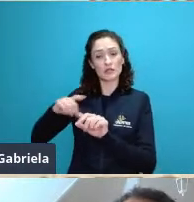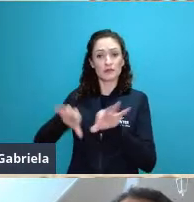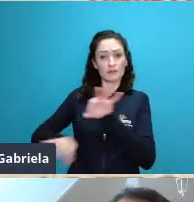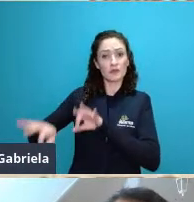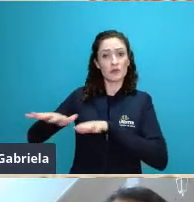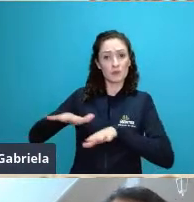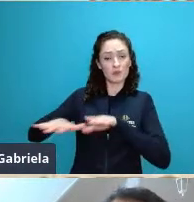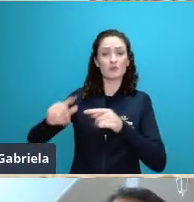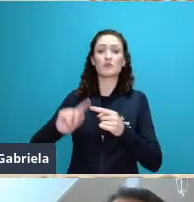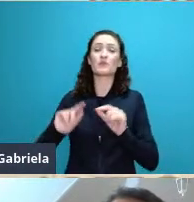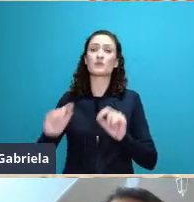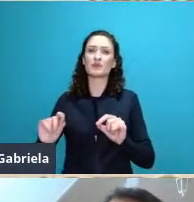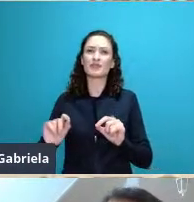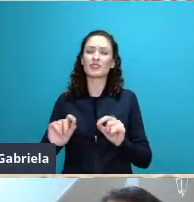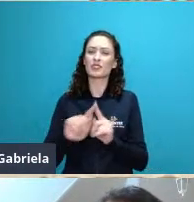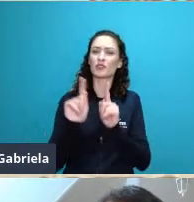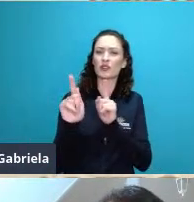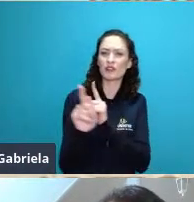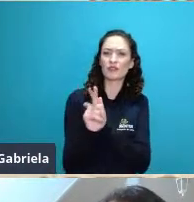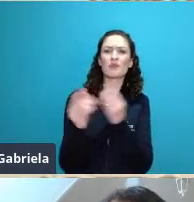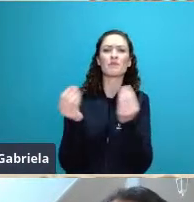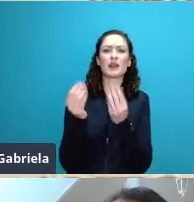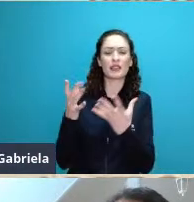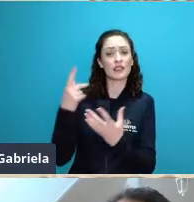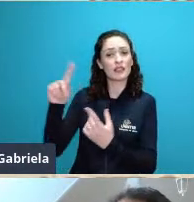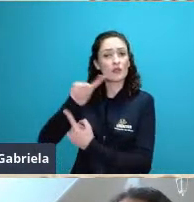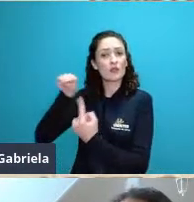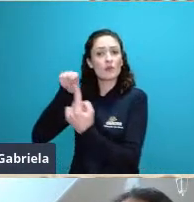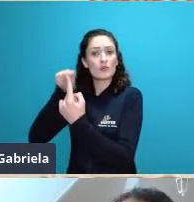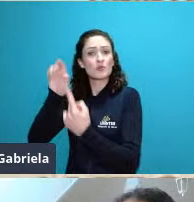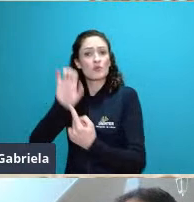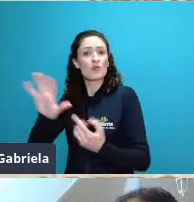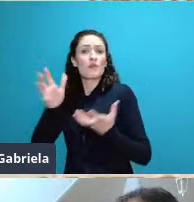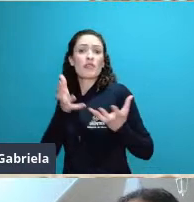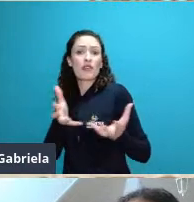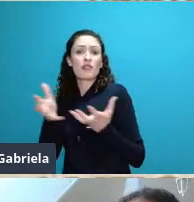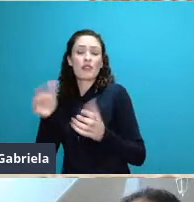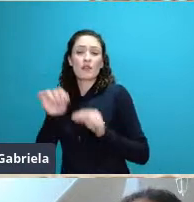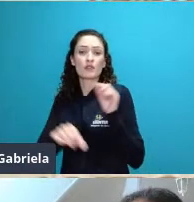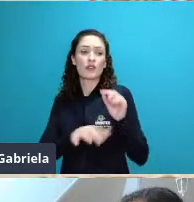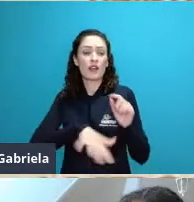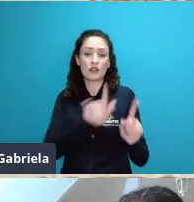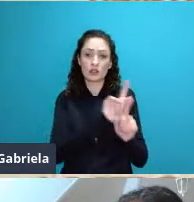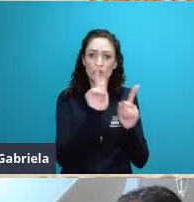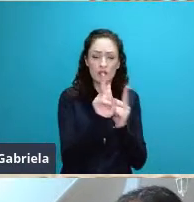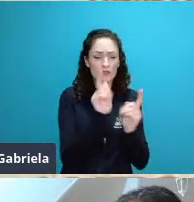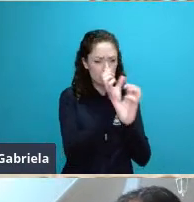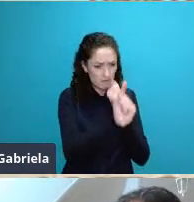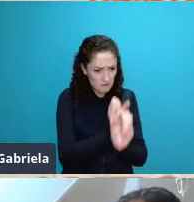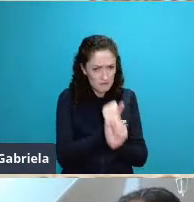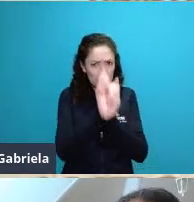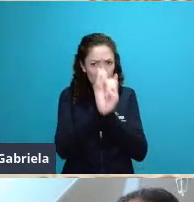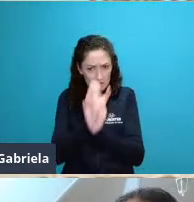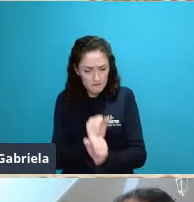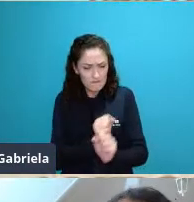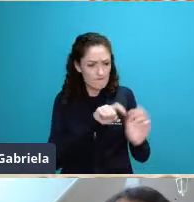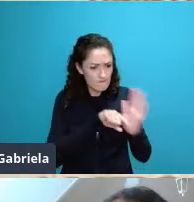a formulação a organização quantitativa no âmbito da geografia